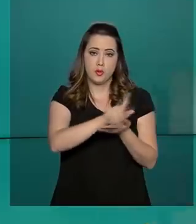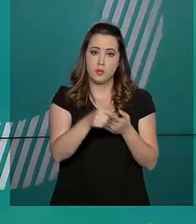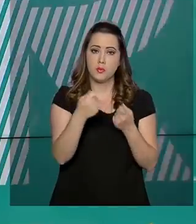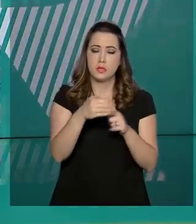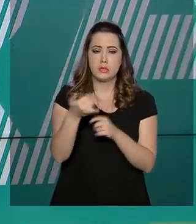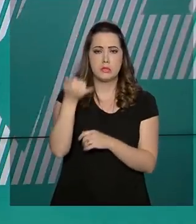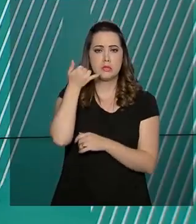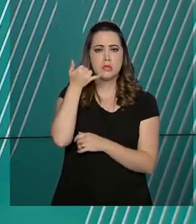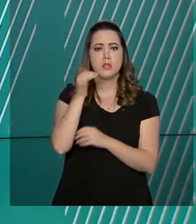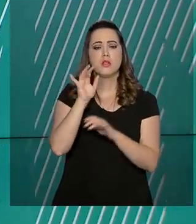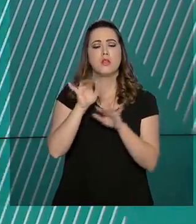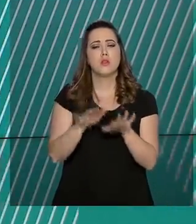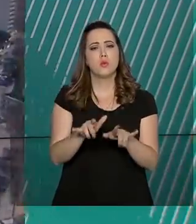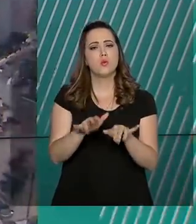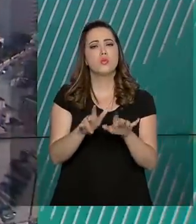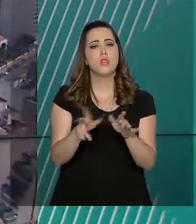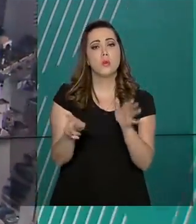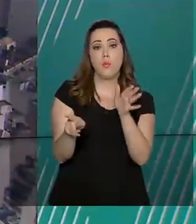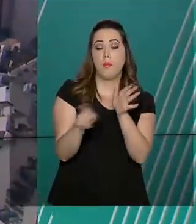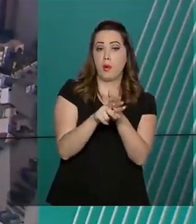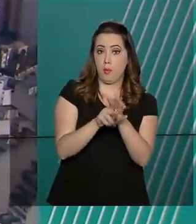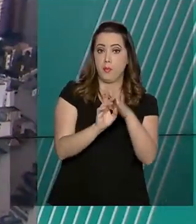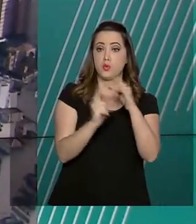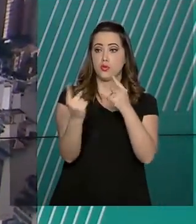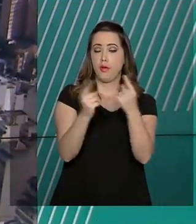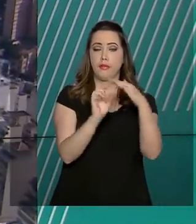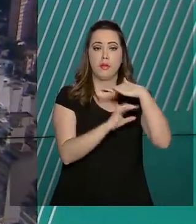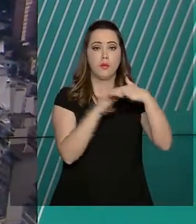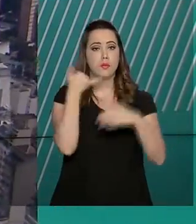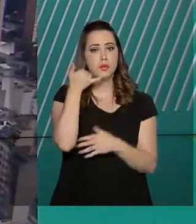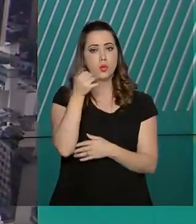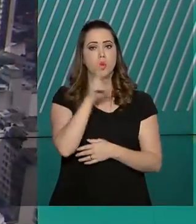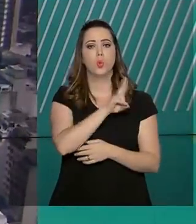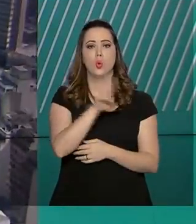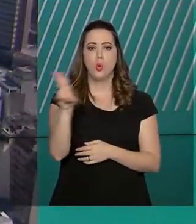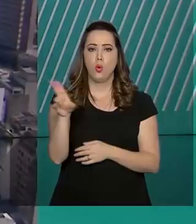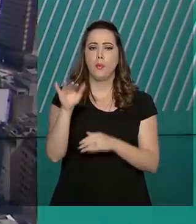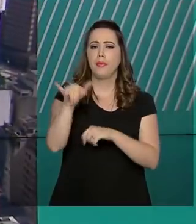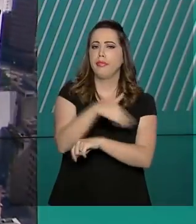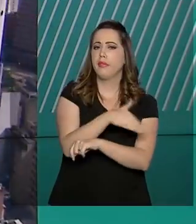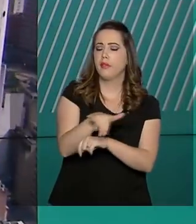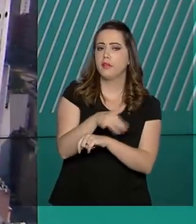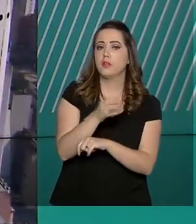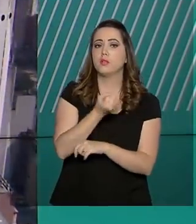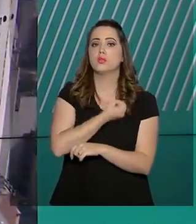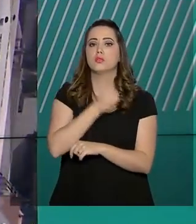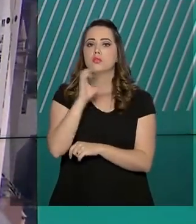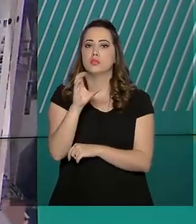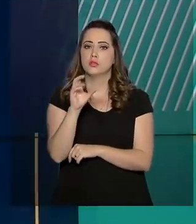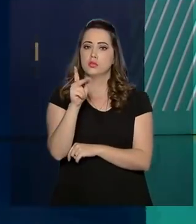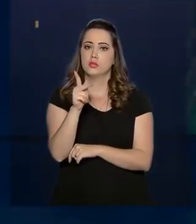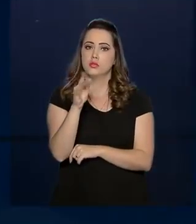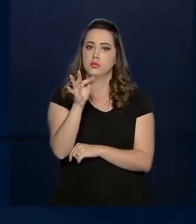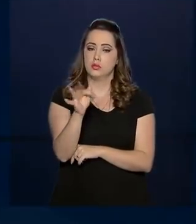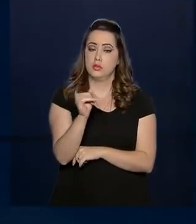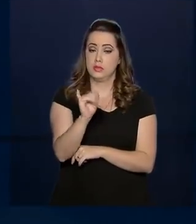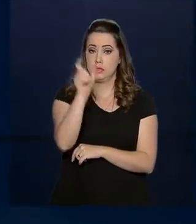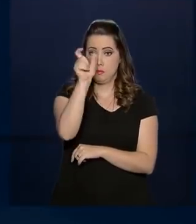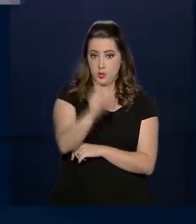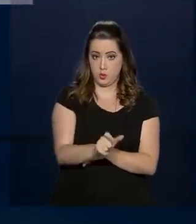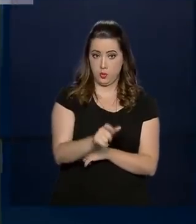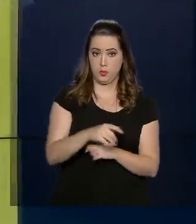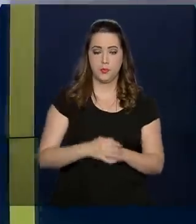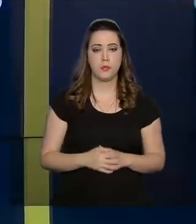em contato com a central de atendimento da operadora e informar nome, endereço e o número do CPF, no caso de pessoa